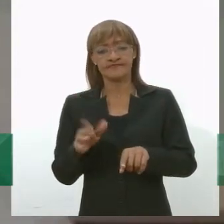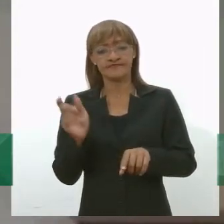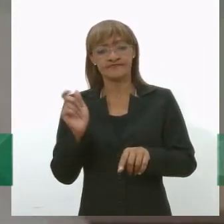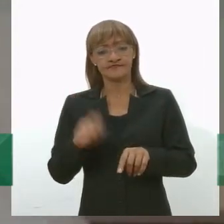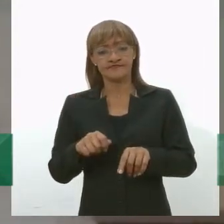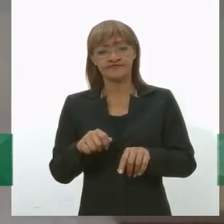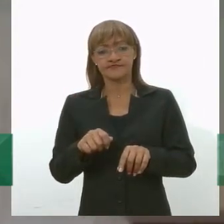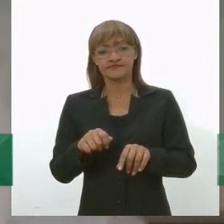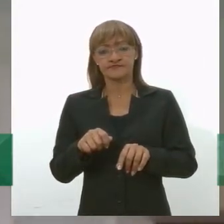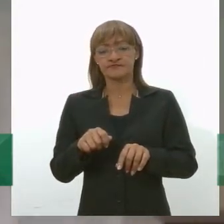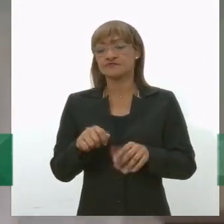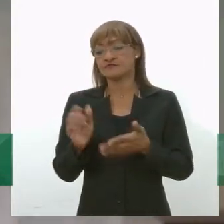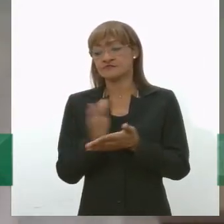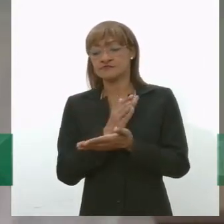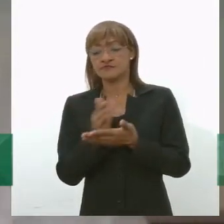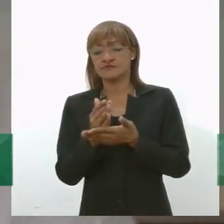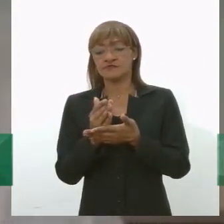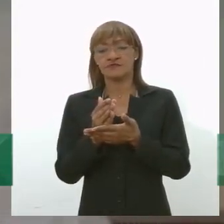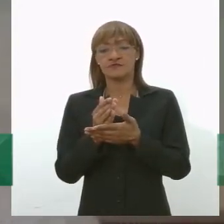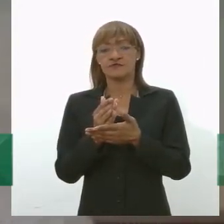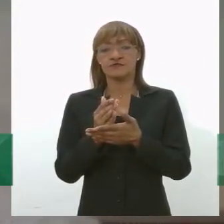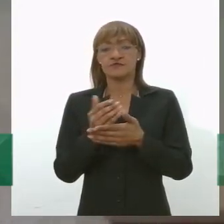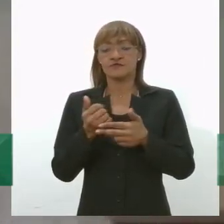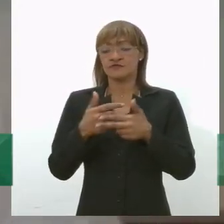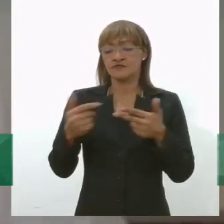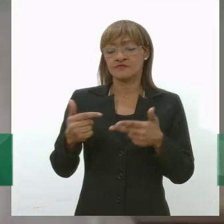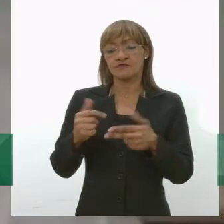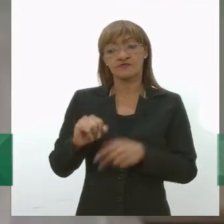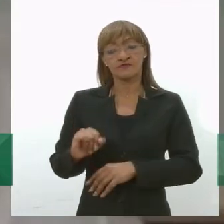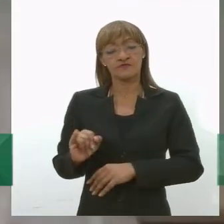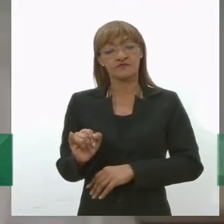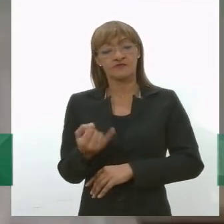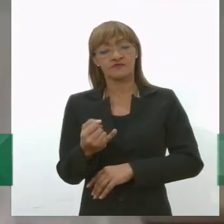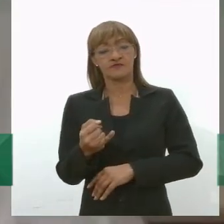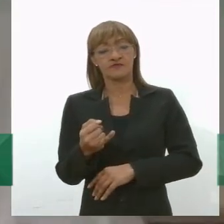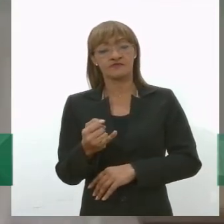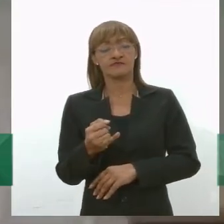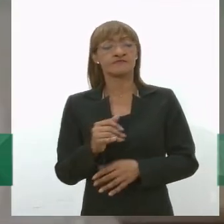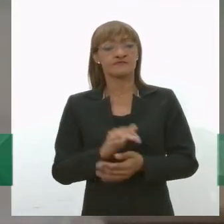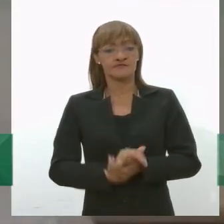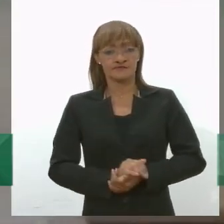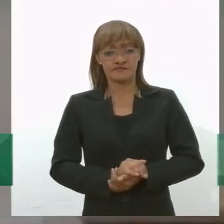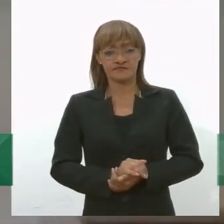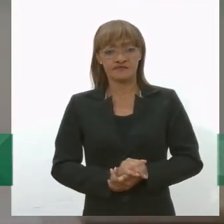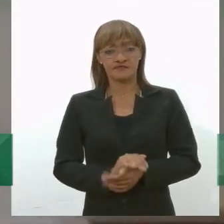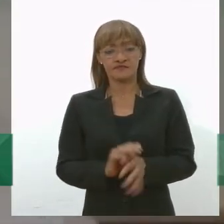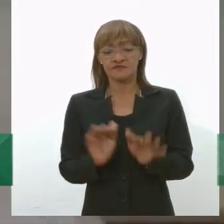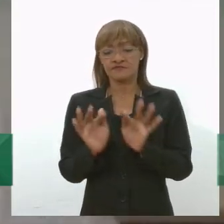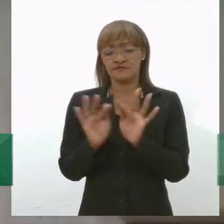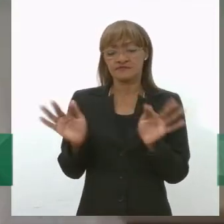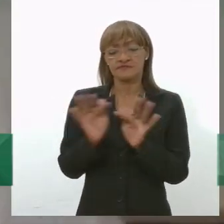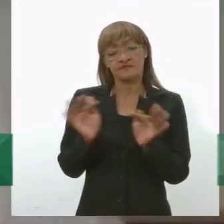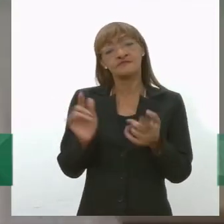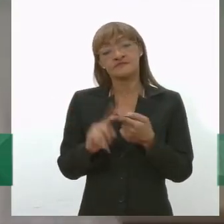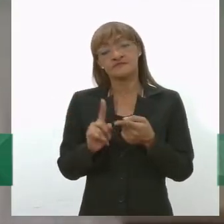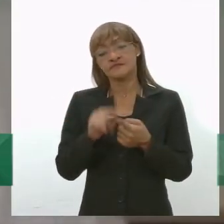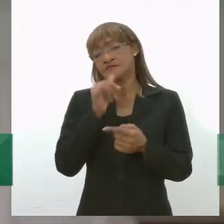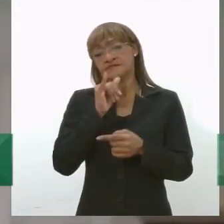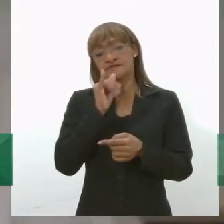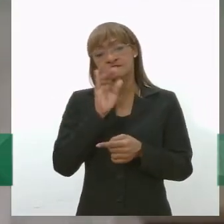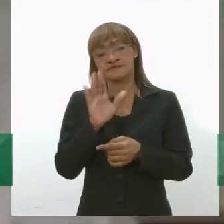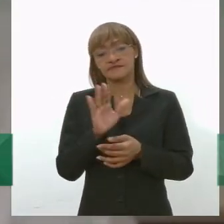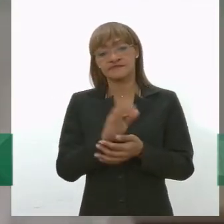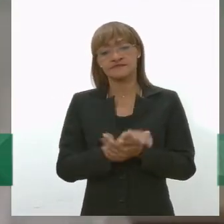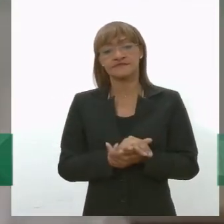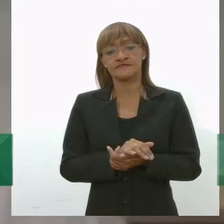aproveitamento, seja o biogás ou uma forma mais simples, uma compostagem, por exemplo, desses resíduos para